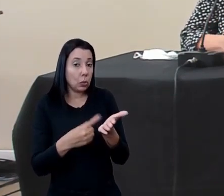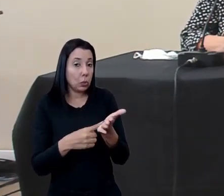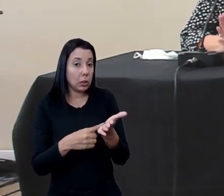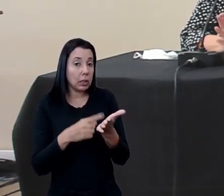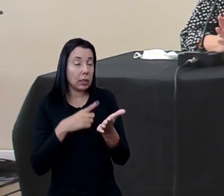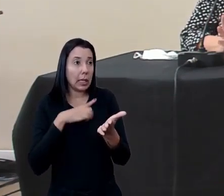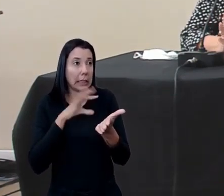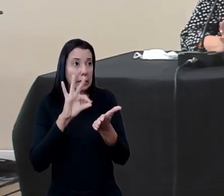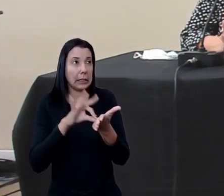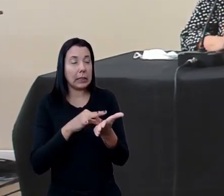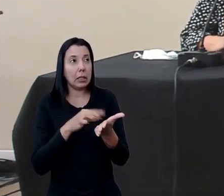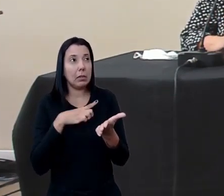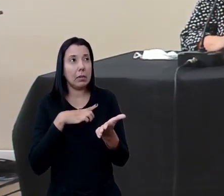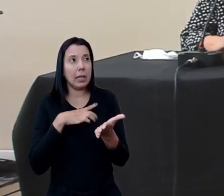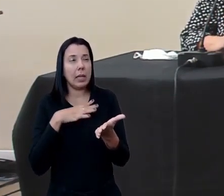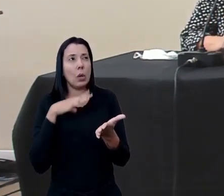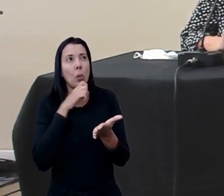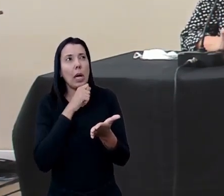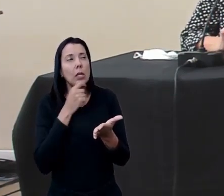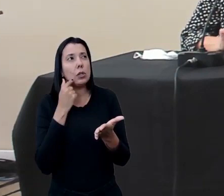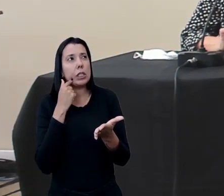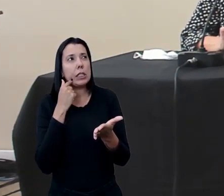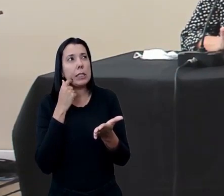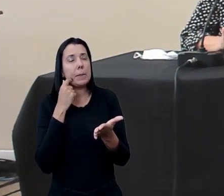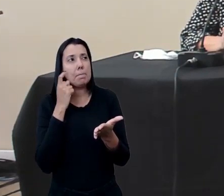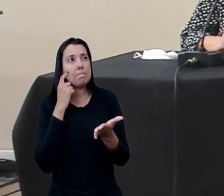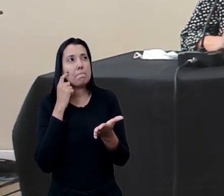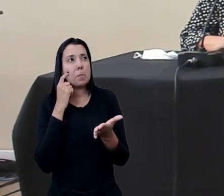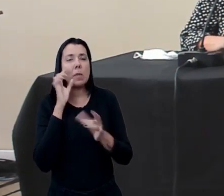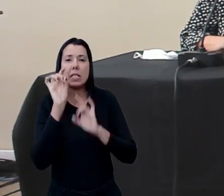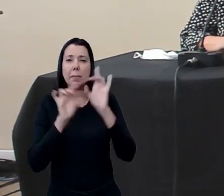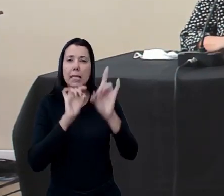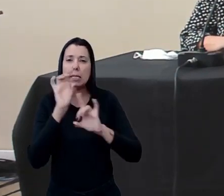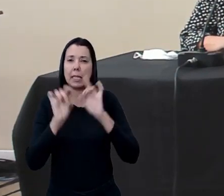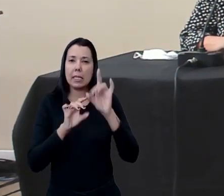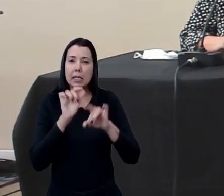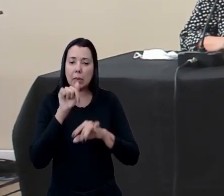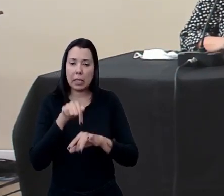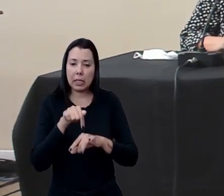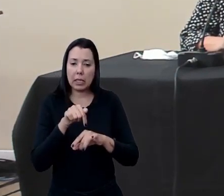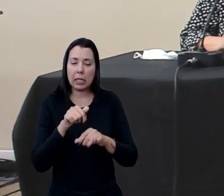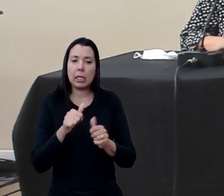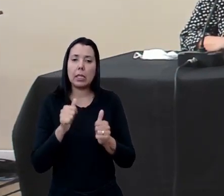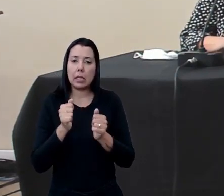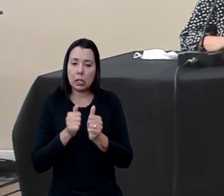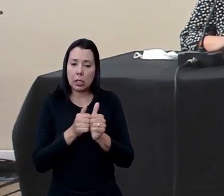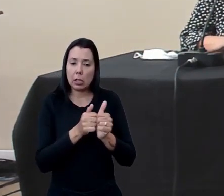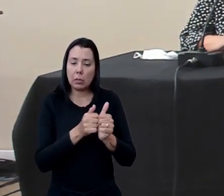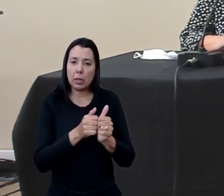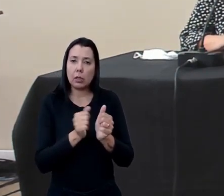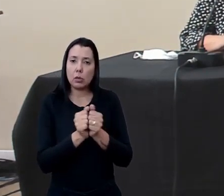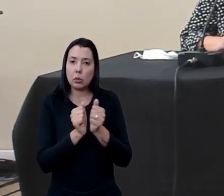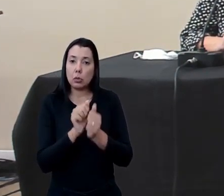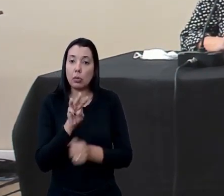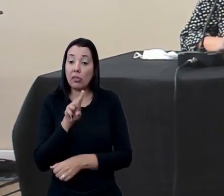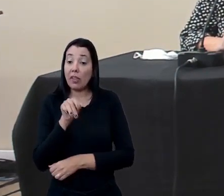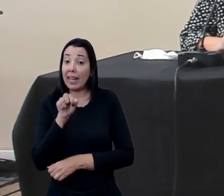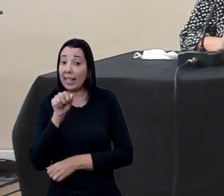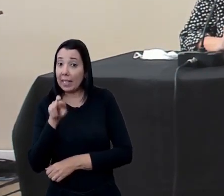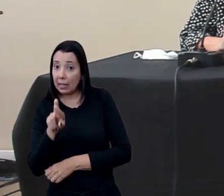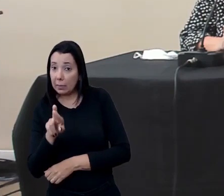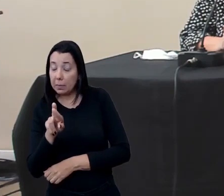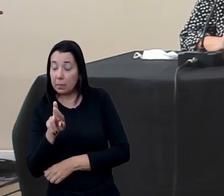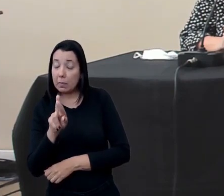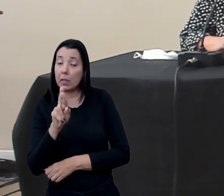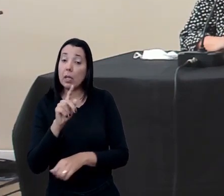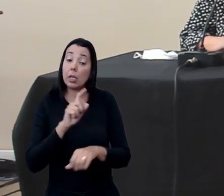se não me engano o coordenador do curso de especialização está aqui acompanhando com a gente que é o Wagner e o prazo